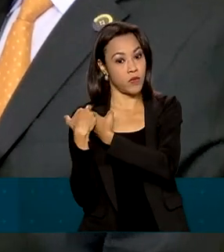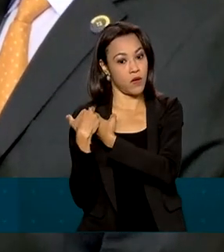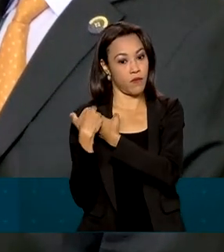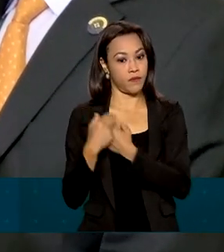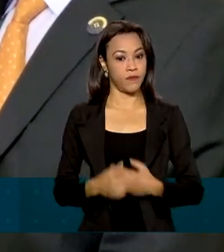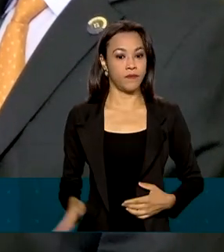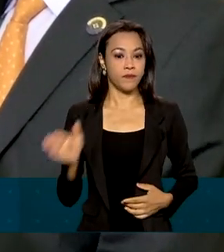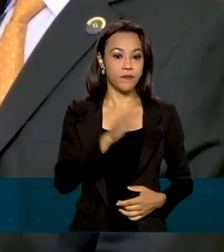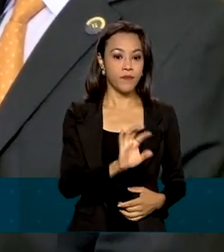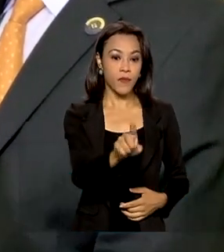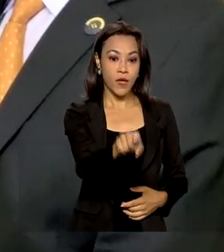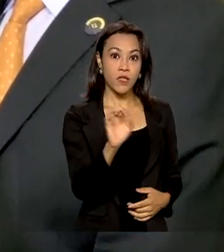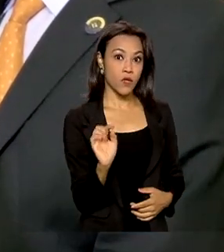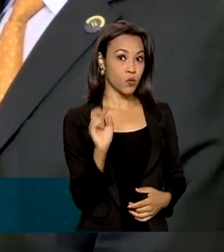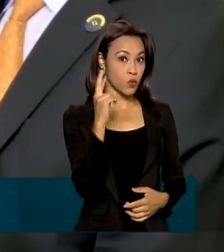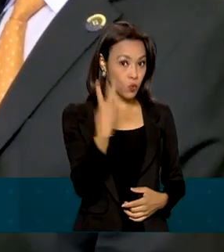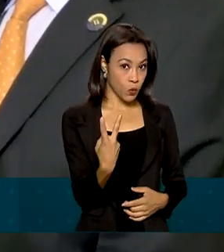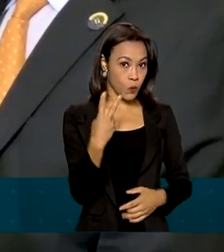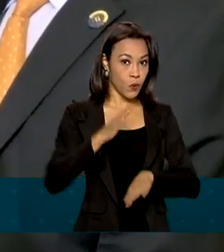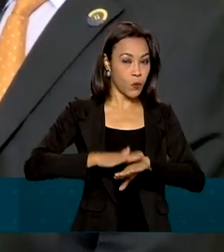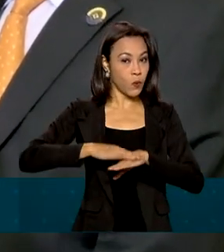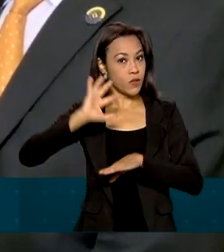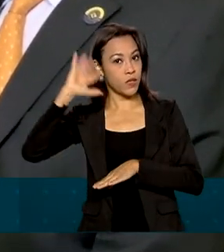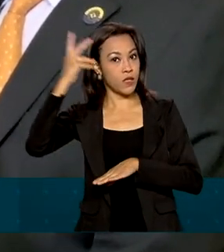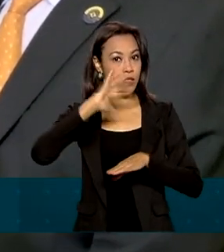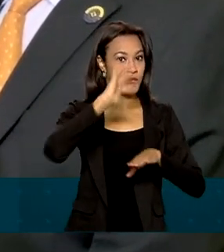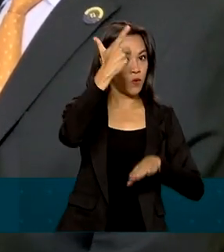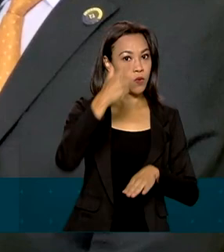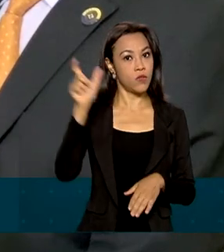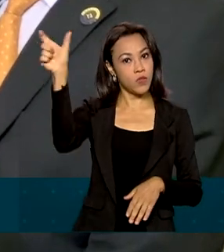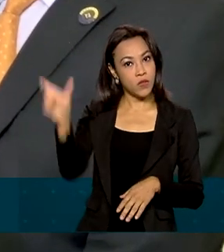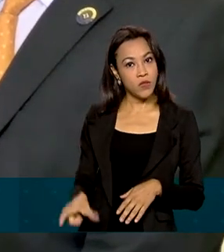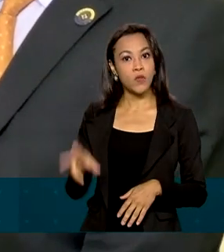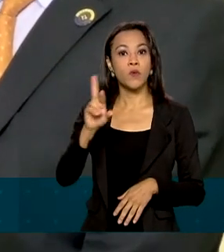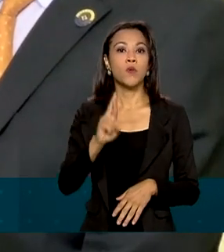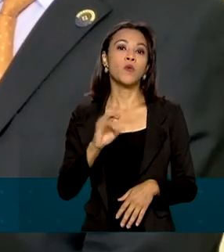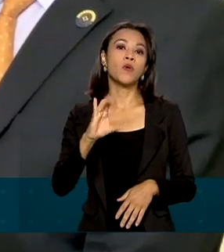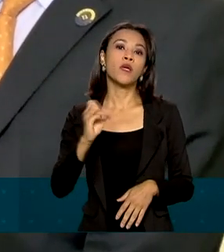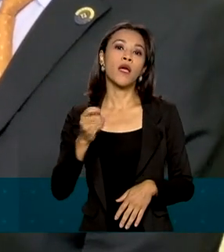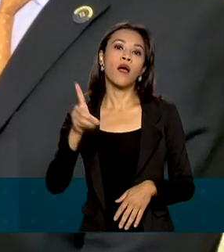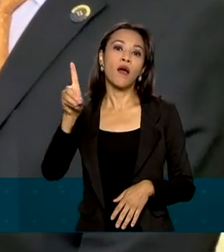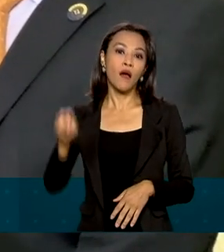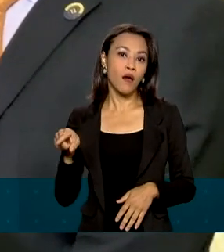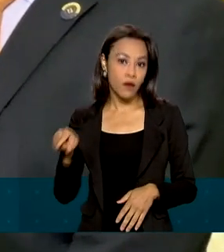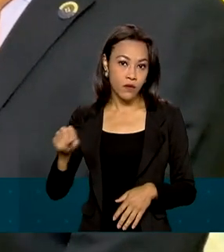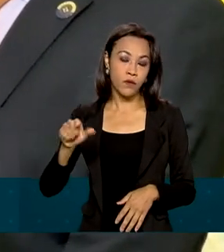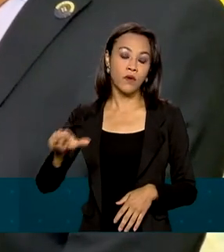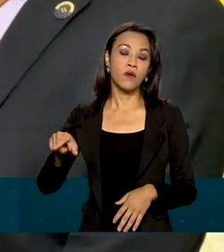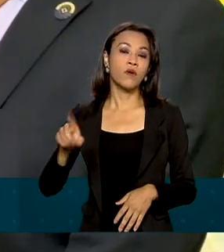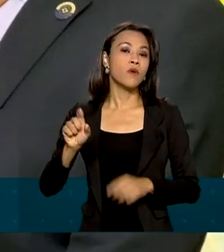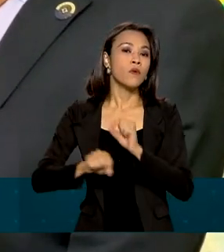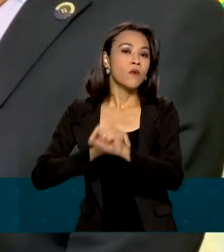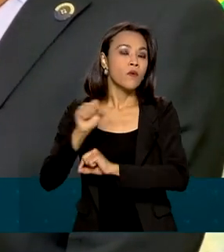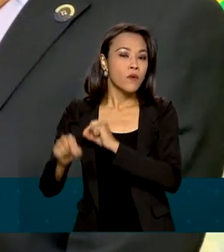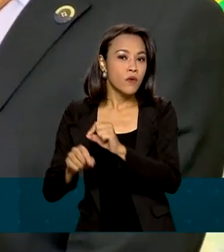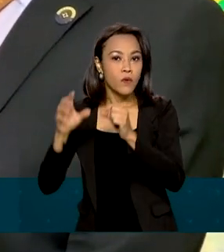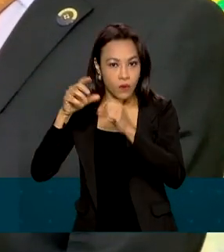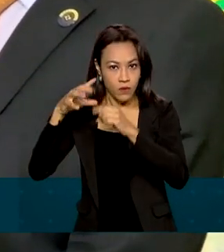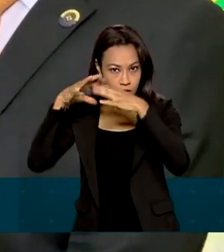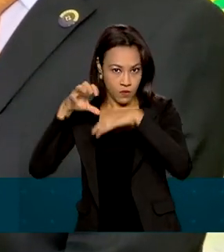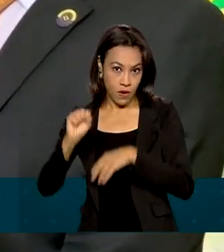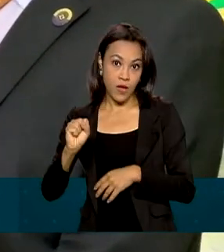decisões específicas do ministro Ricardo Lewandowski. A primeira, ambas muito simples, mas a primeira, são despachos também, verdade.